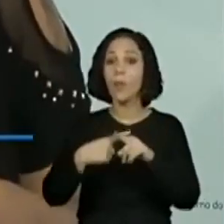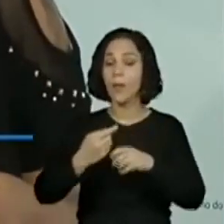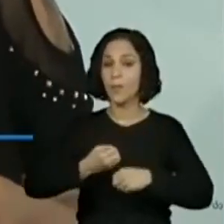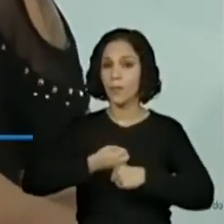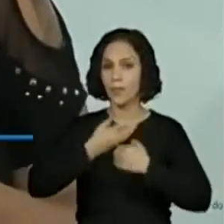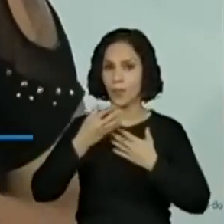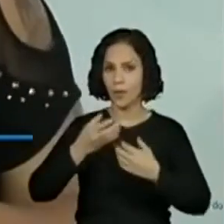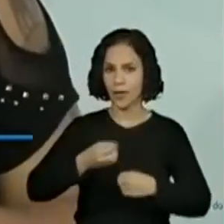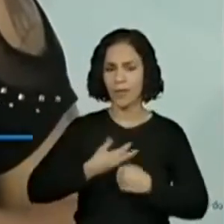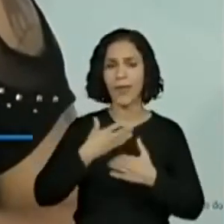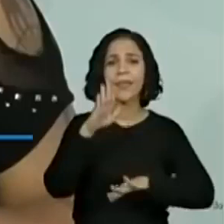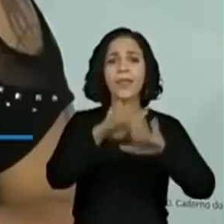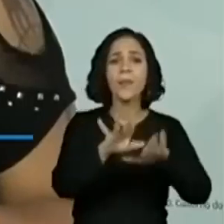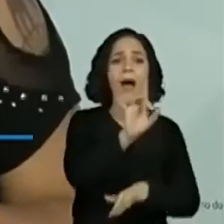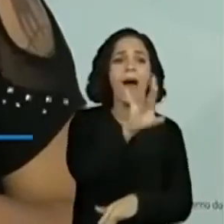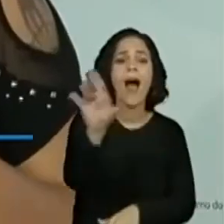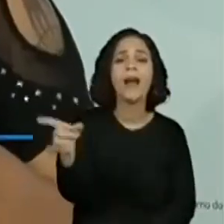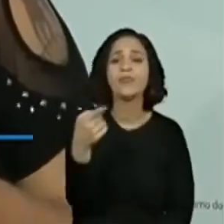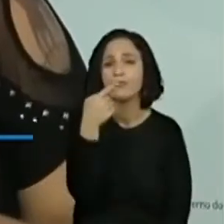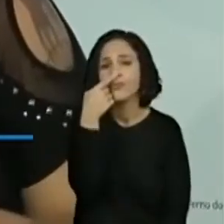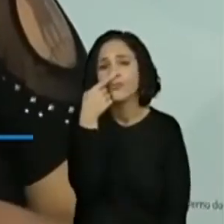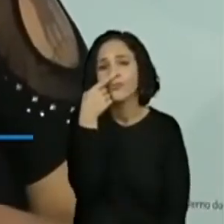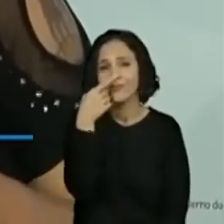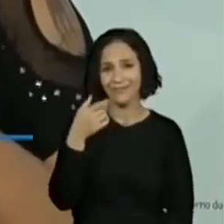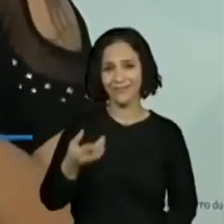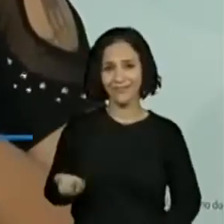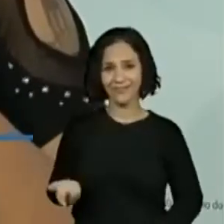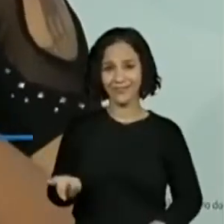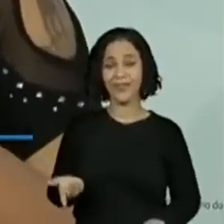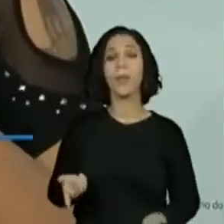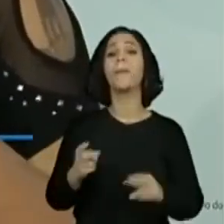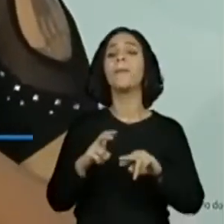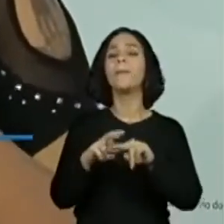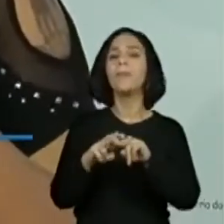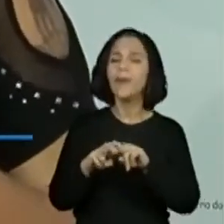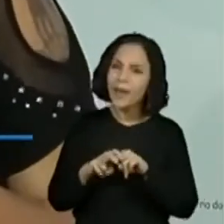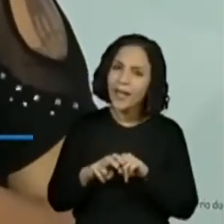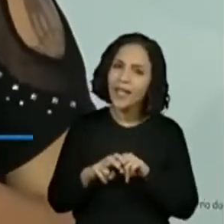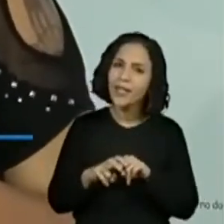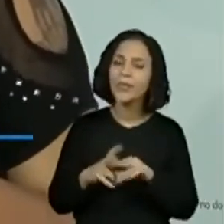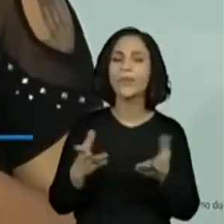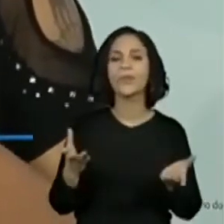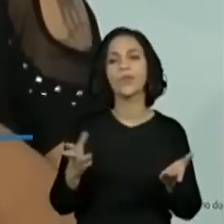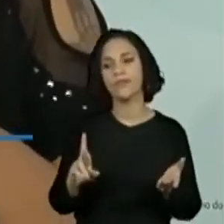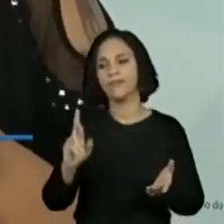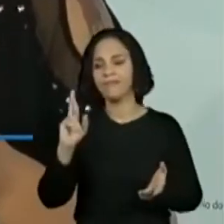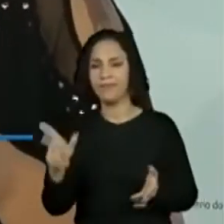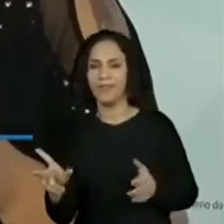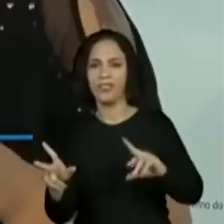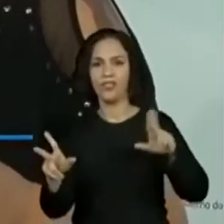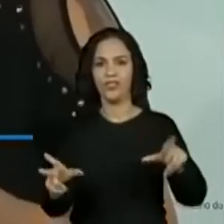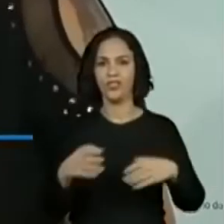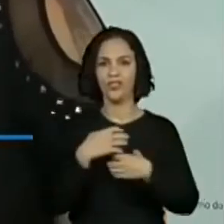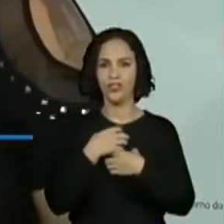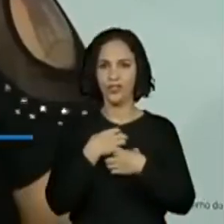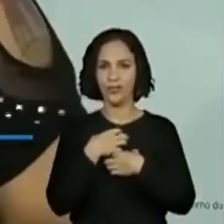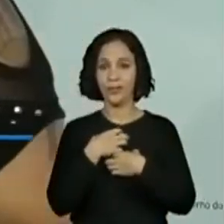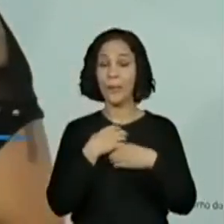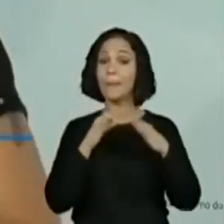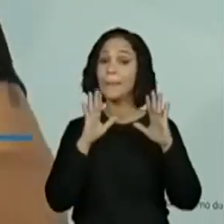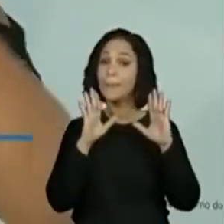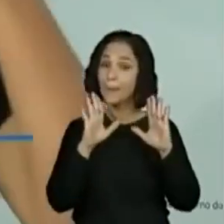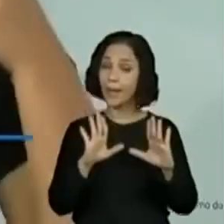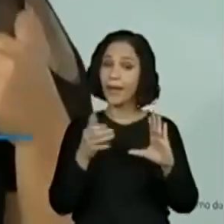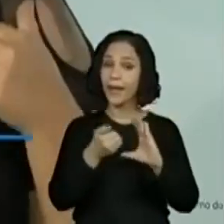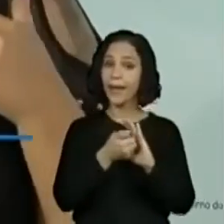é muito do gosto de cada um. Por isso, essa diferença. Mas, eles vão trazer algumas